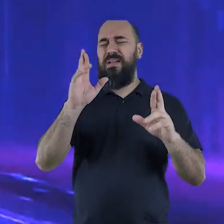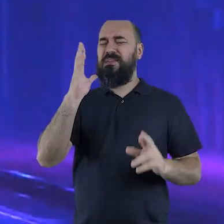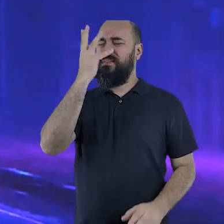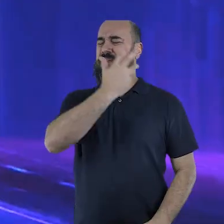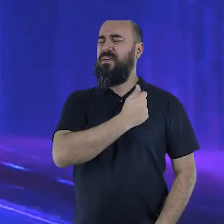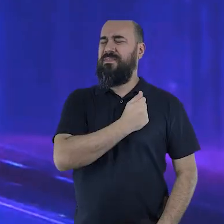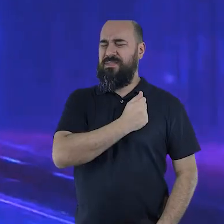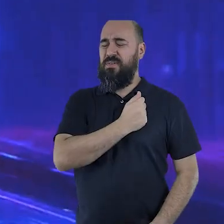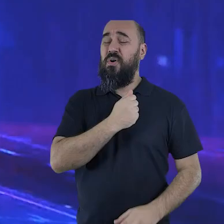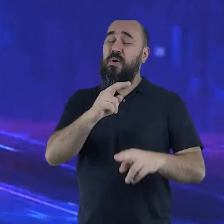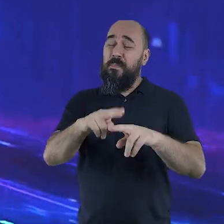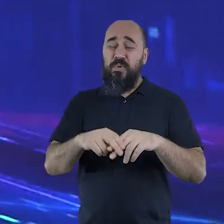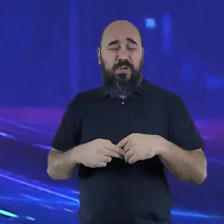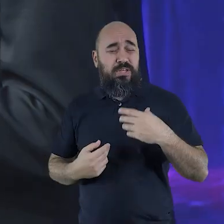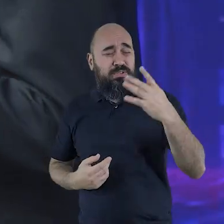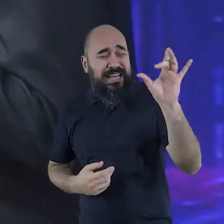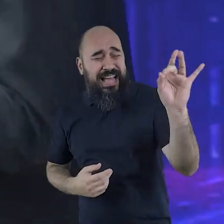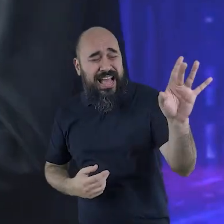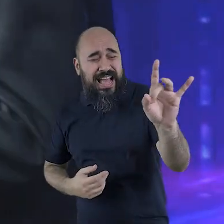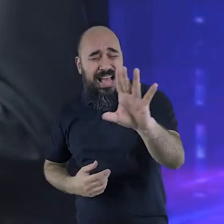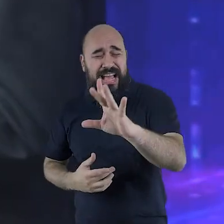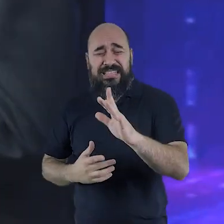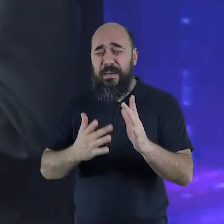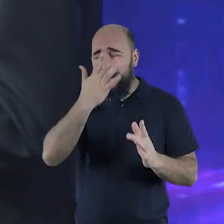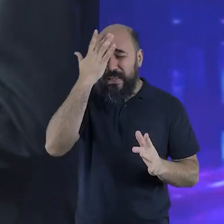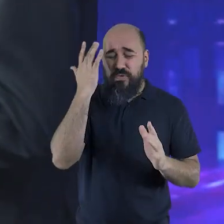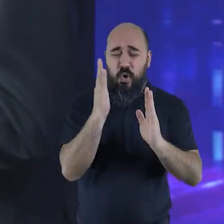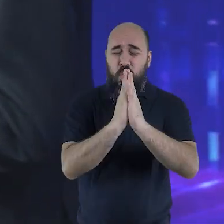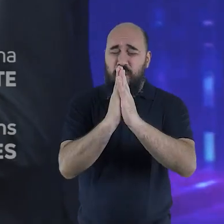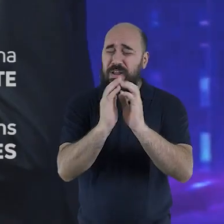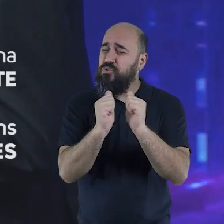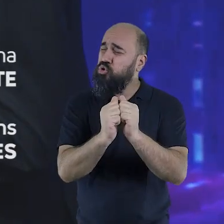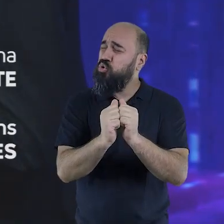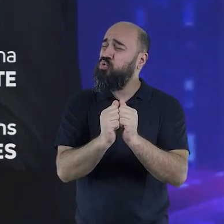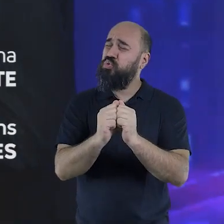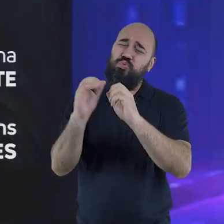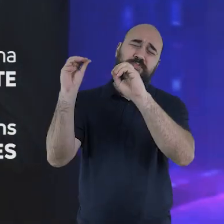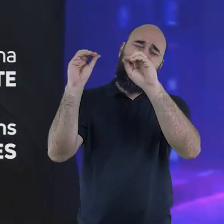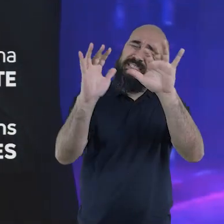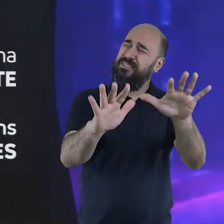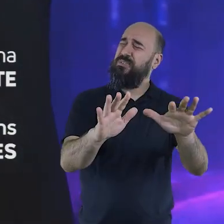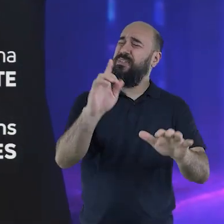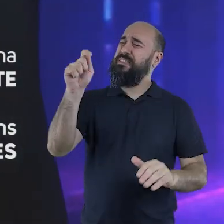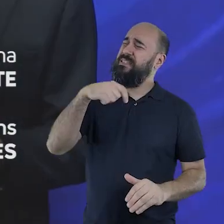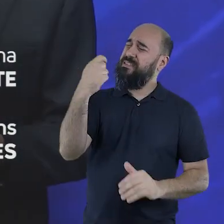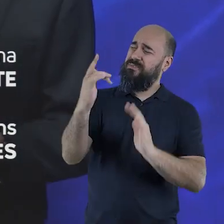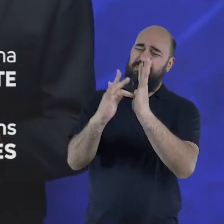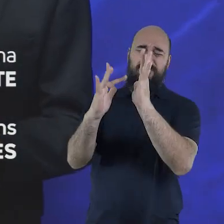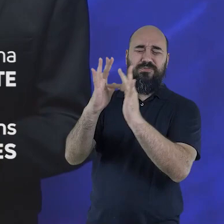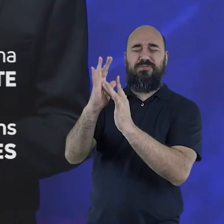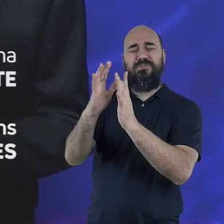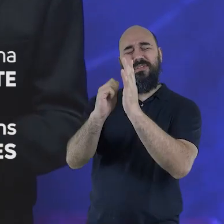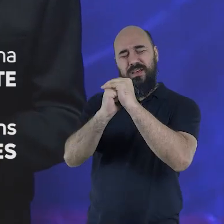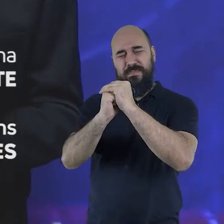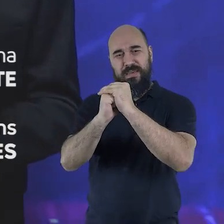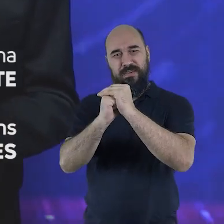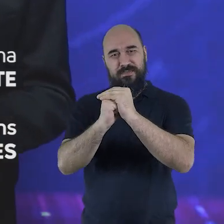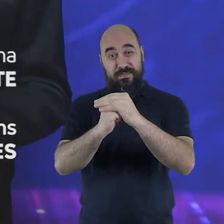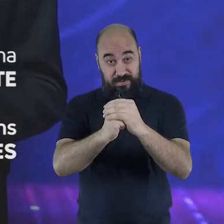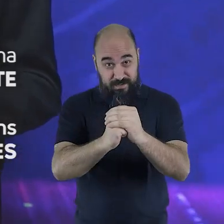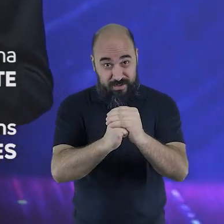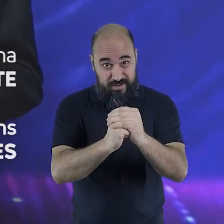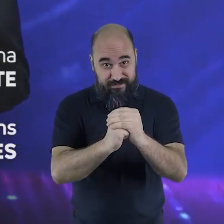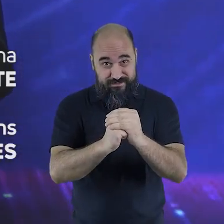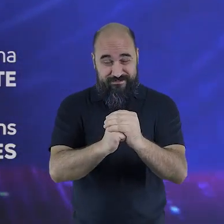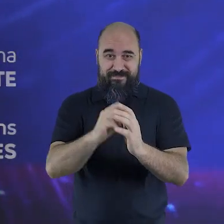salvação é por isso que eu entrego nas tuas mãos cada pessoa que ora comigo neste momento em nome de Jesus amém